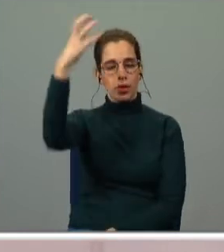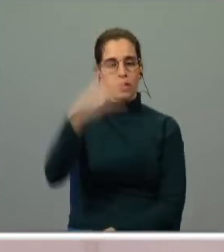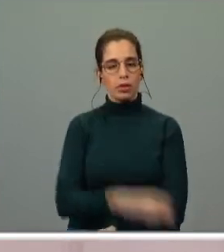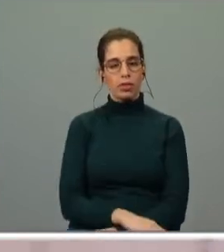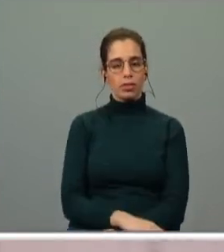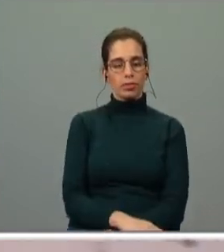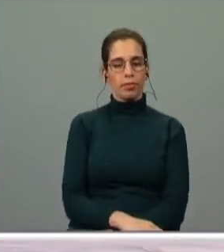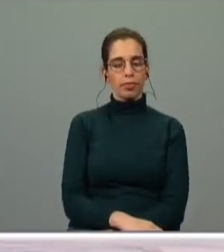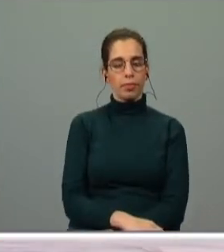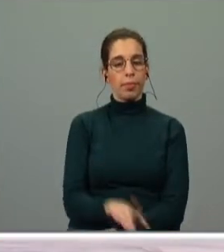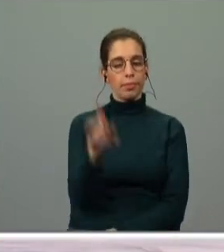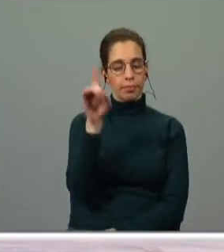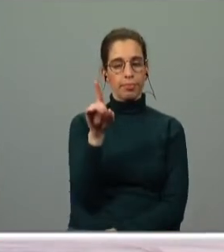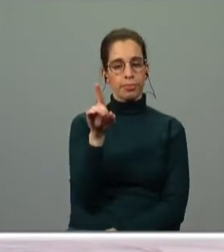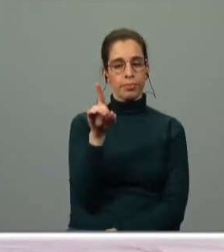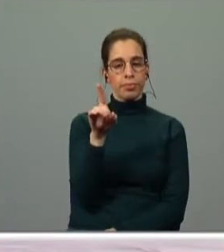E aqui